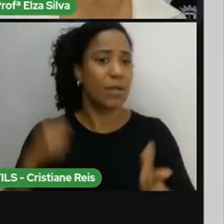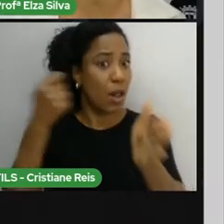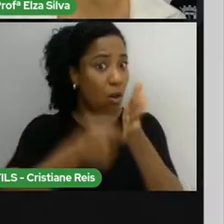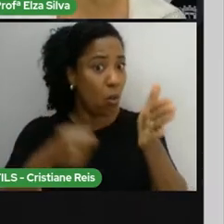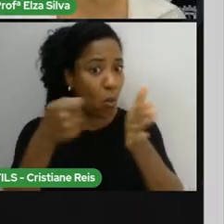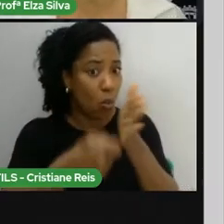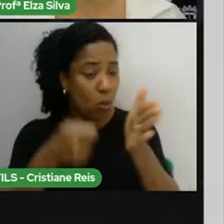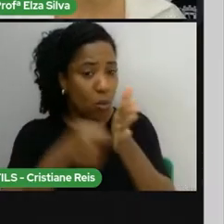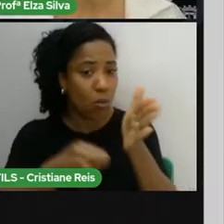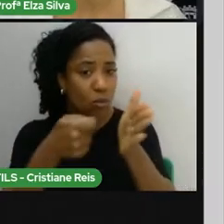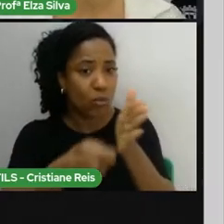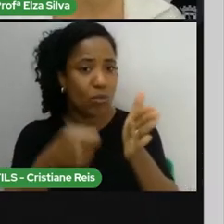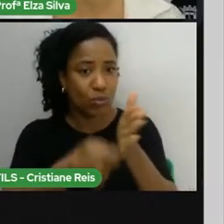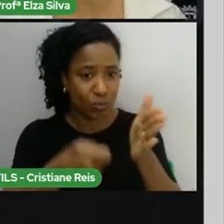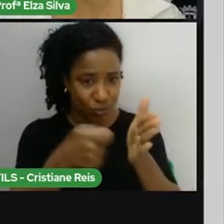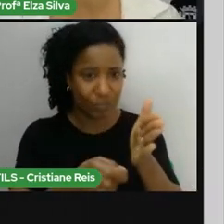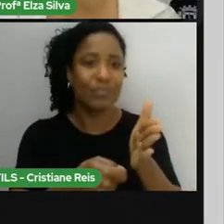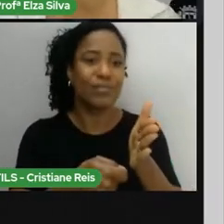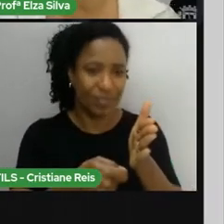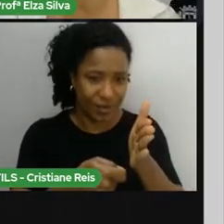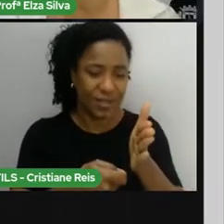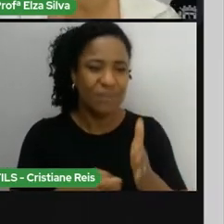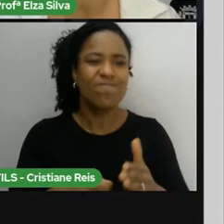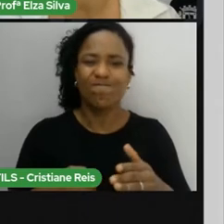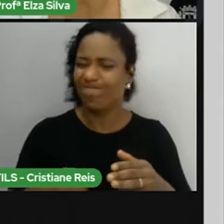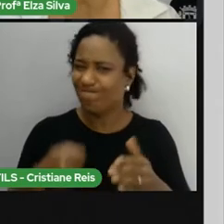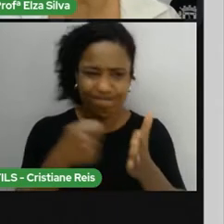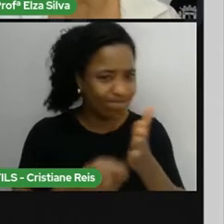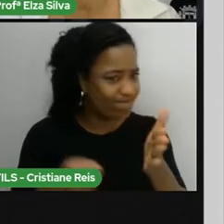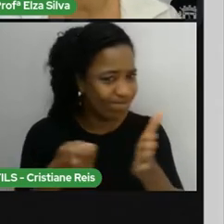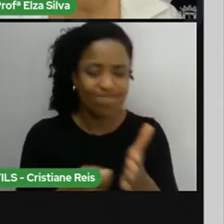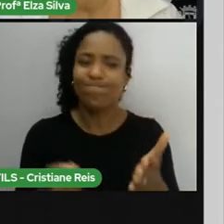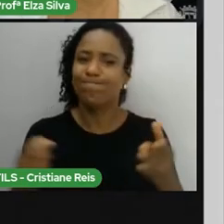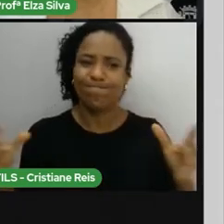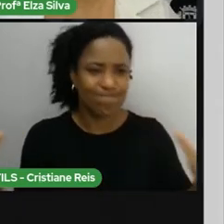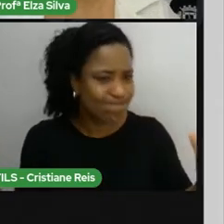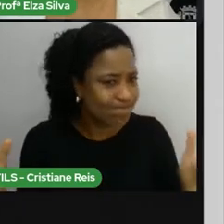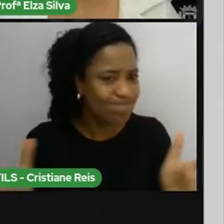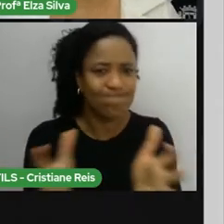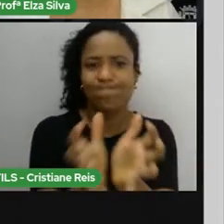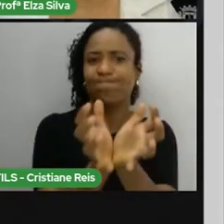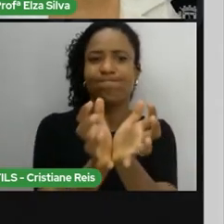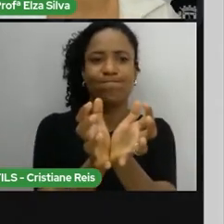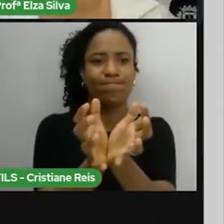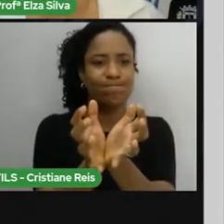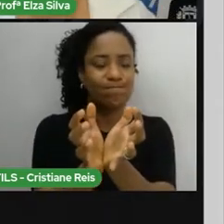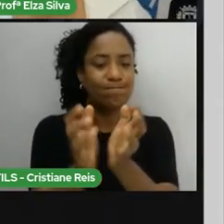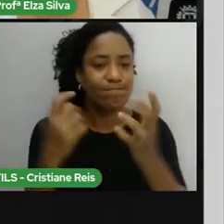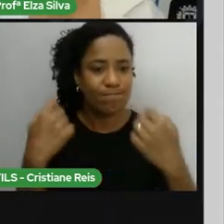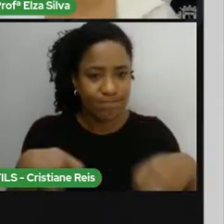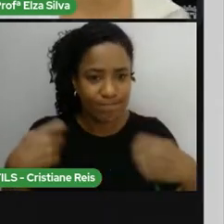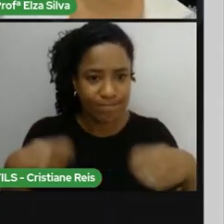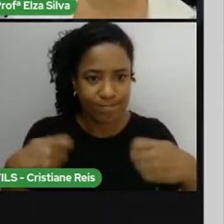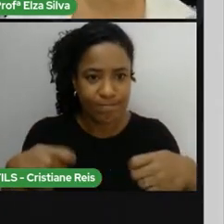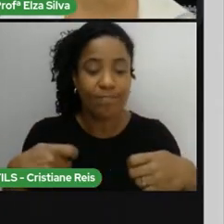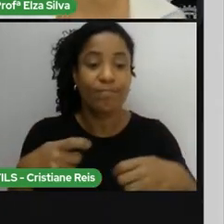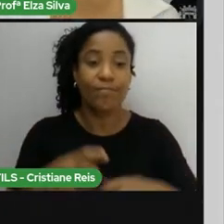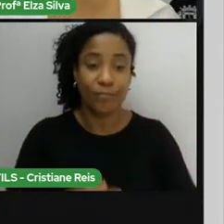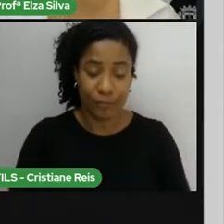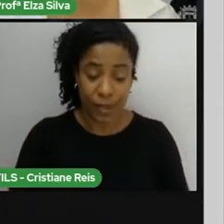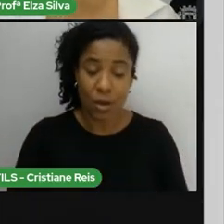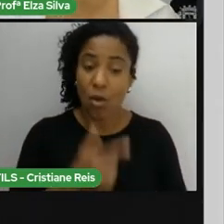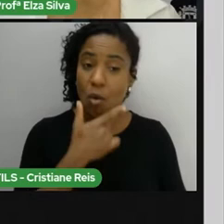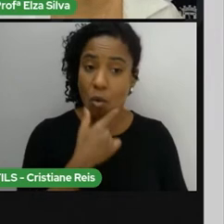contra o regime de segregação racial. Muitos homens e mulheres da comunidade